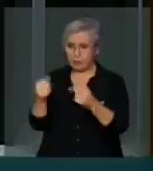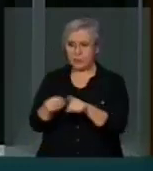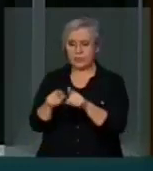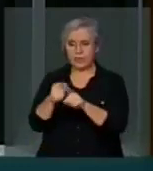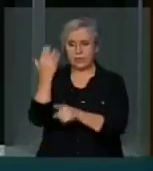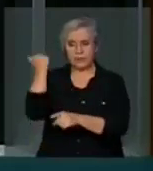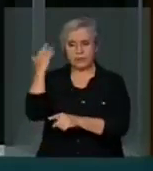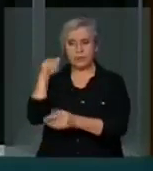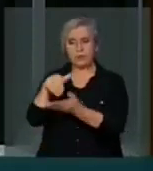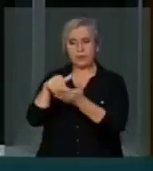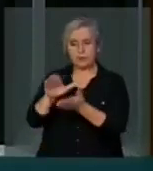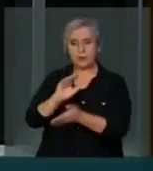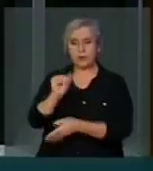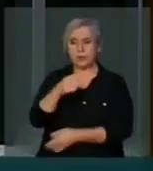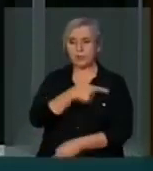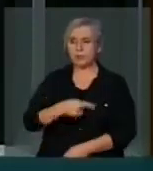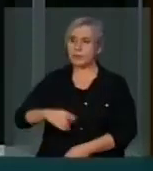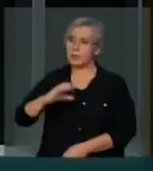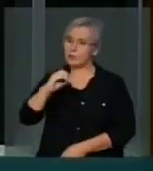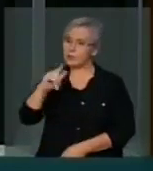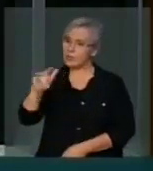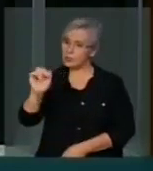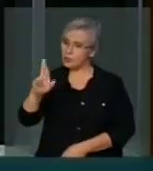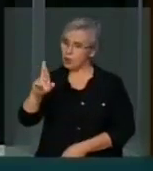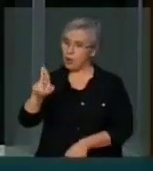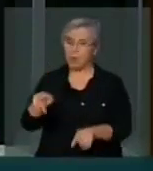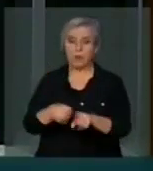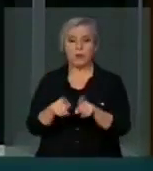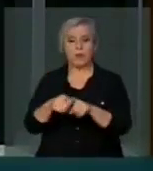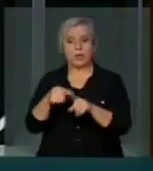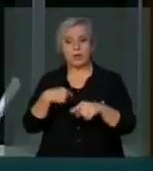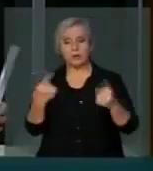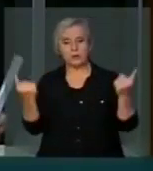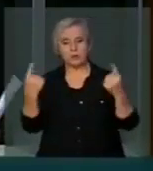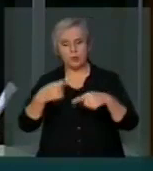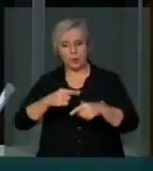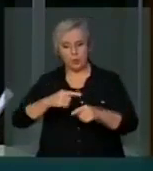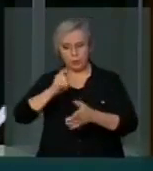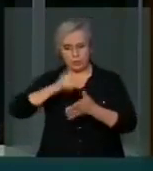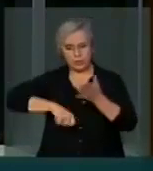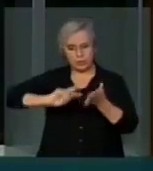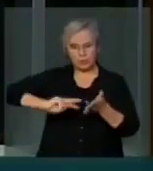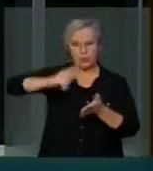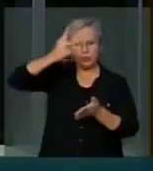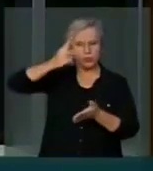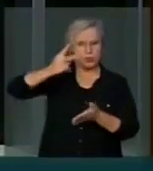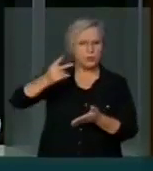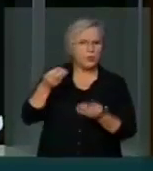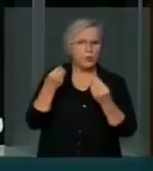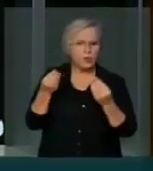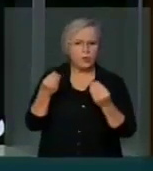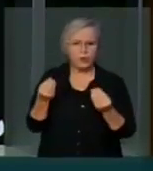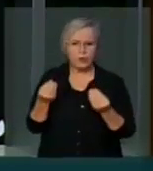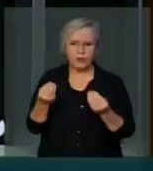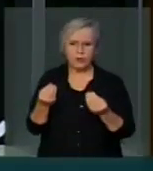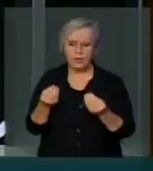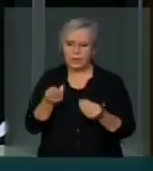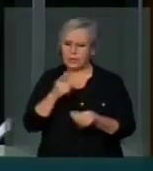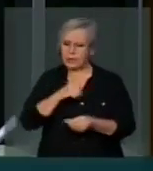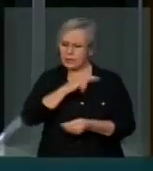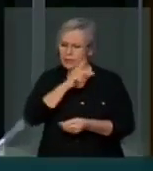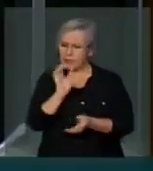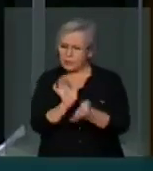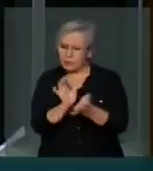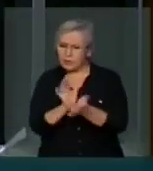Collor. E sou também contra o aumento da carga tributária que já é extorsiva. Quem tem que pagar essa